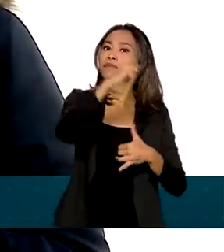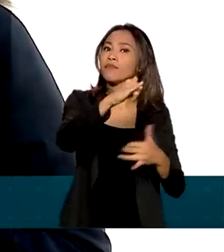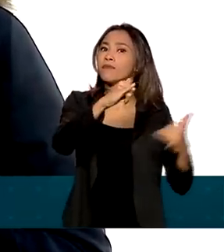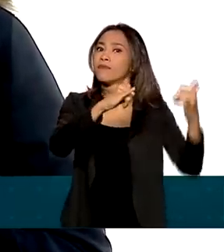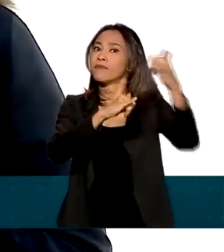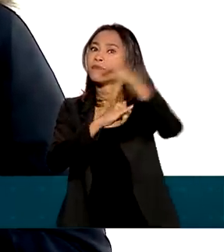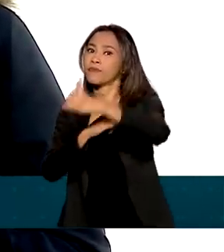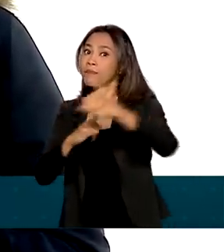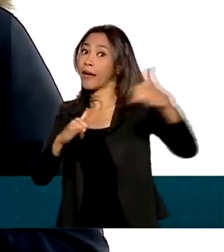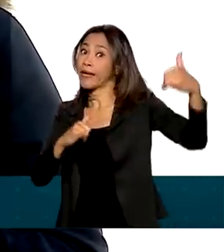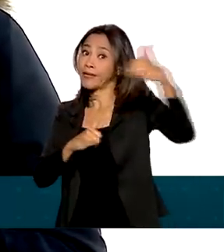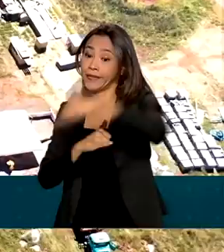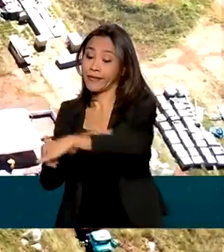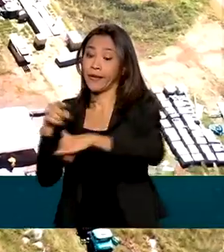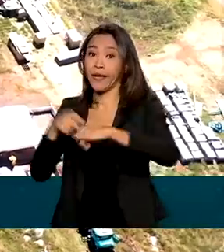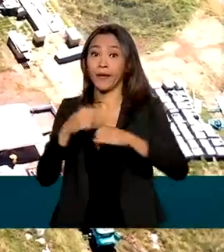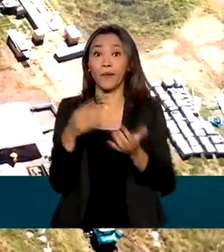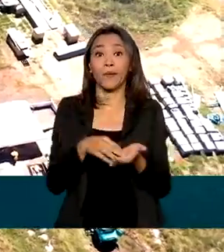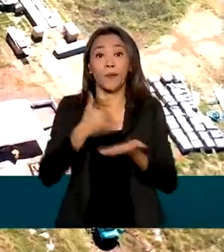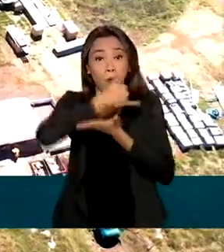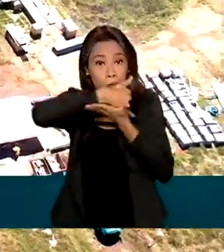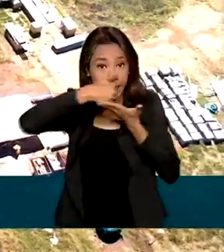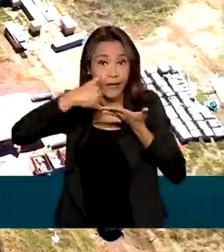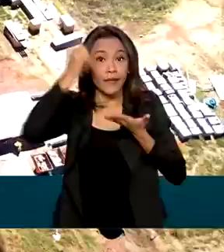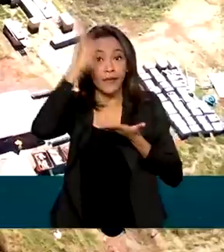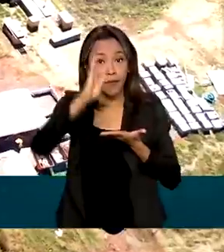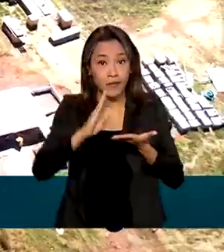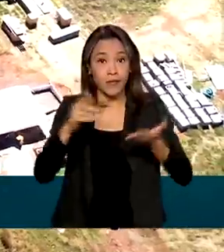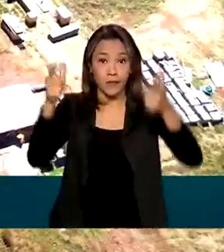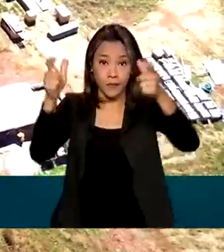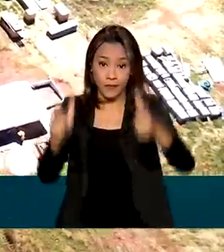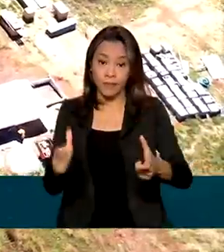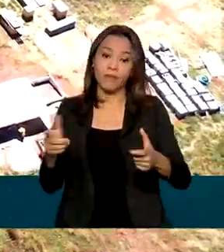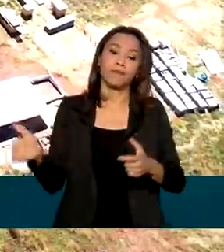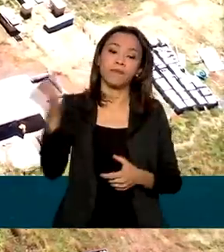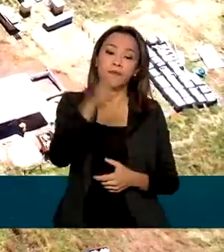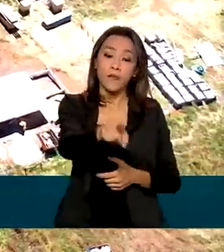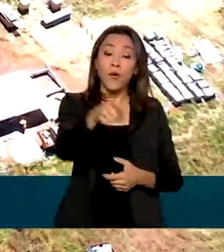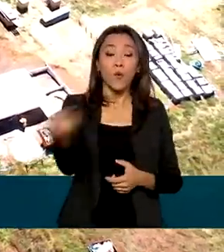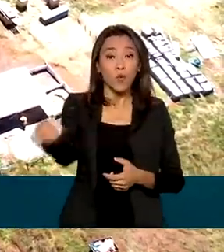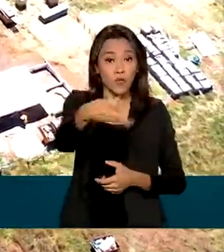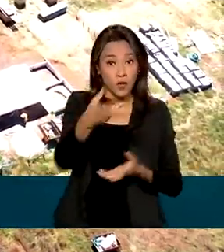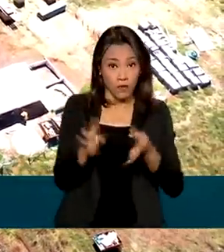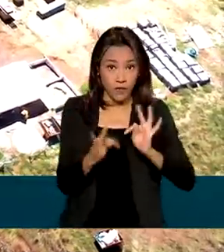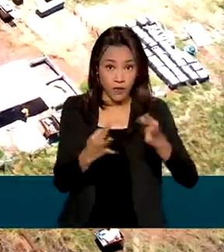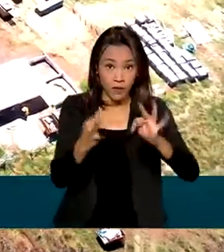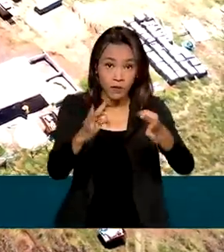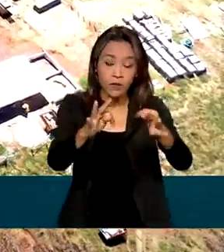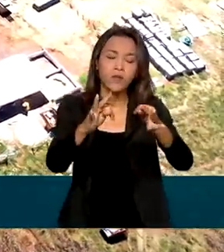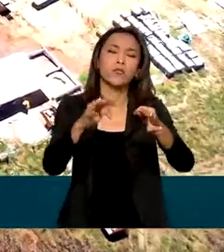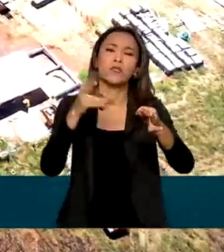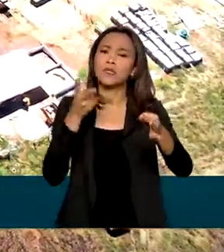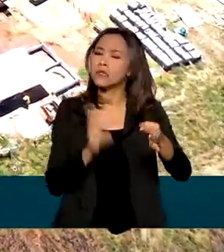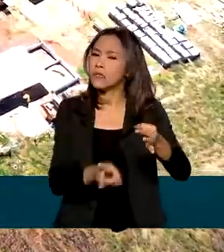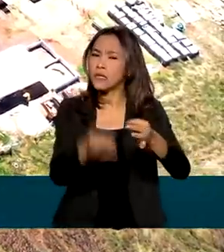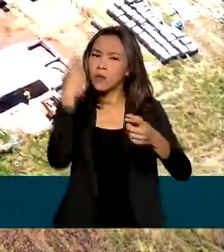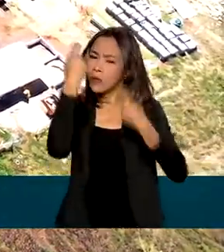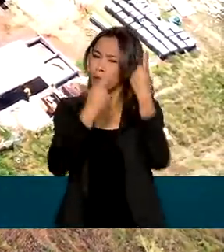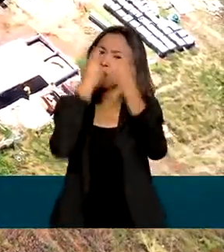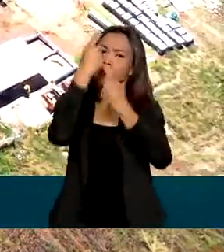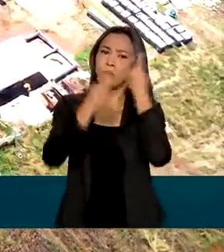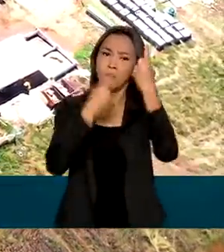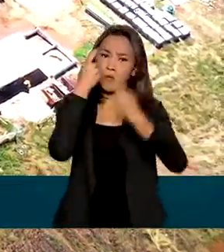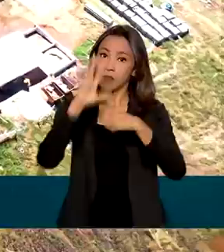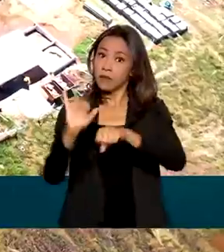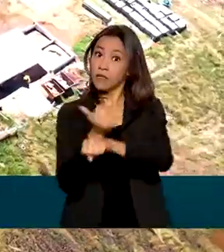com cocaína no Brasil. A implantação de novas tecnologias e equipamentos tem sido uma constante preocupação